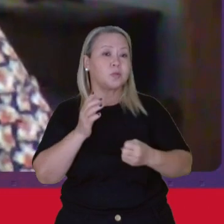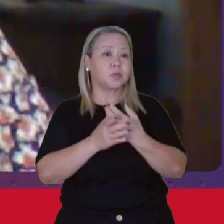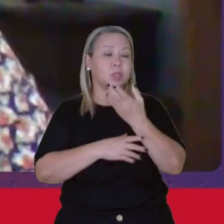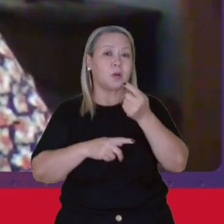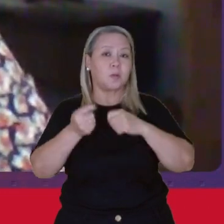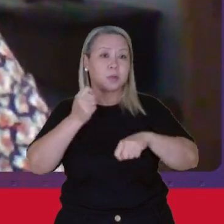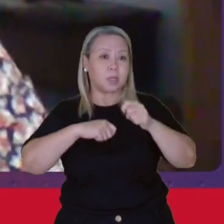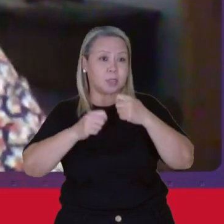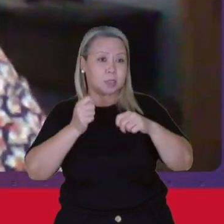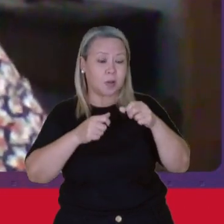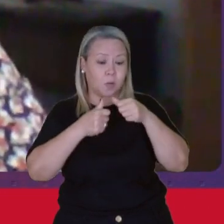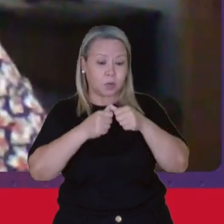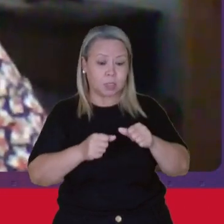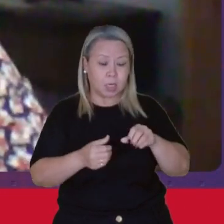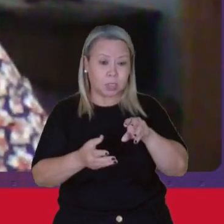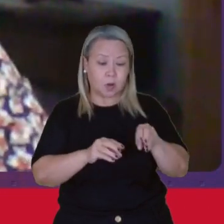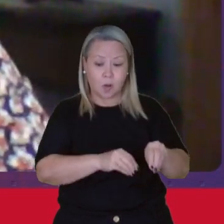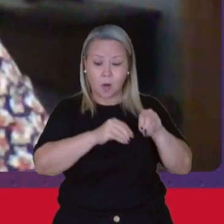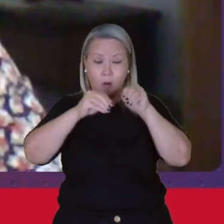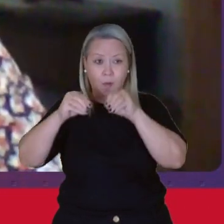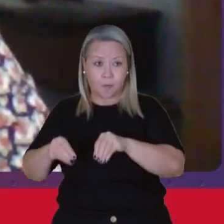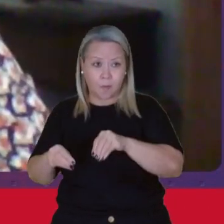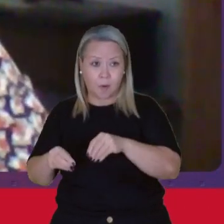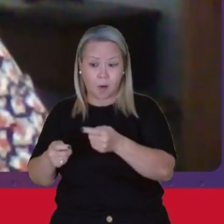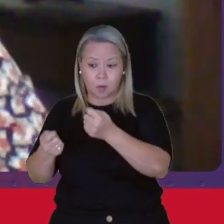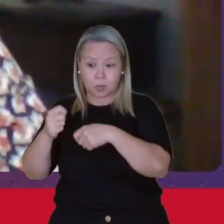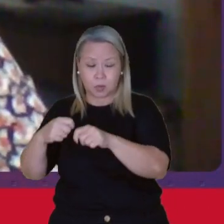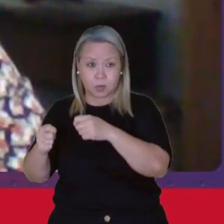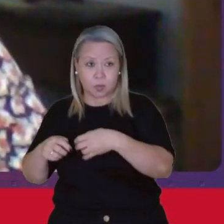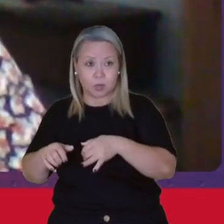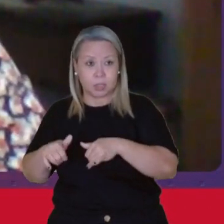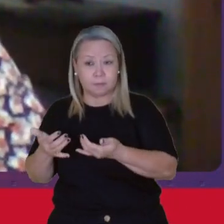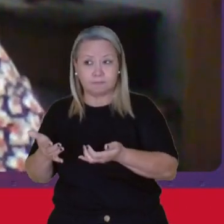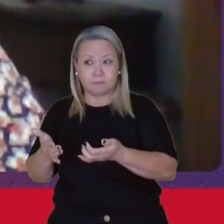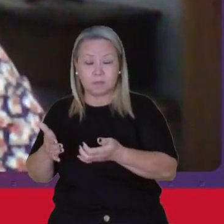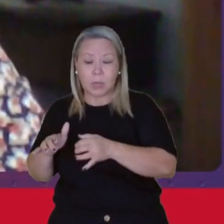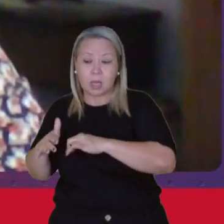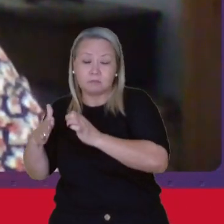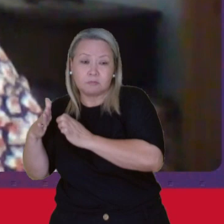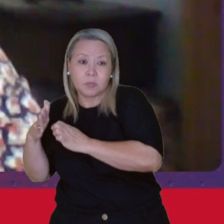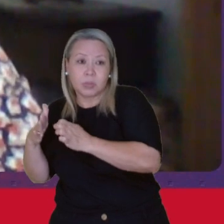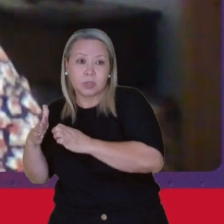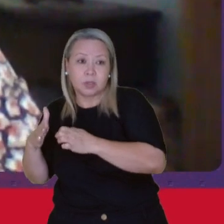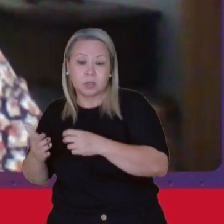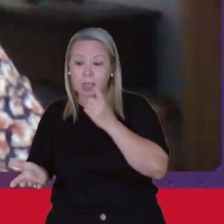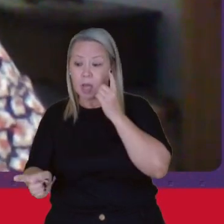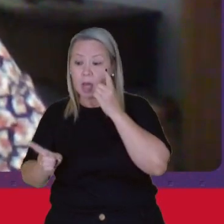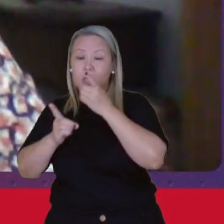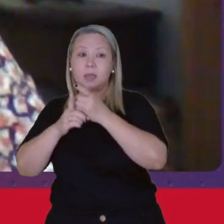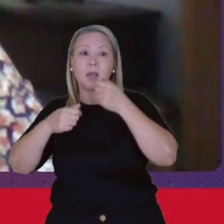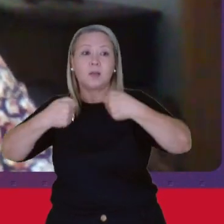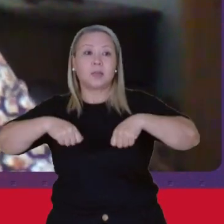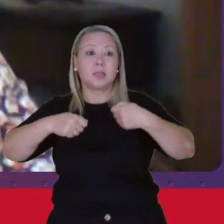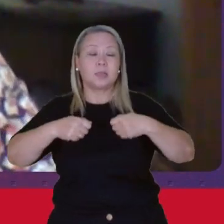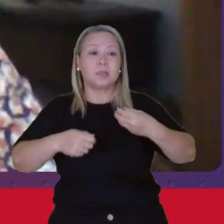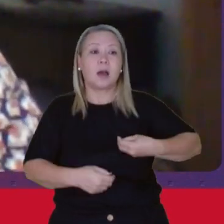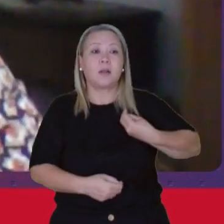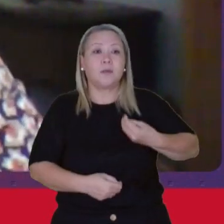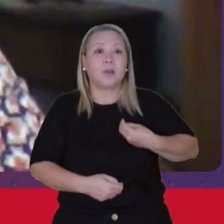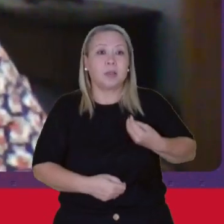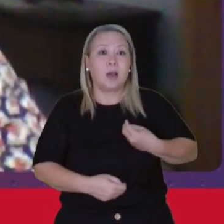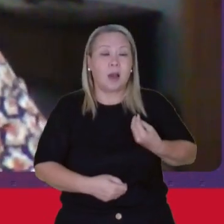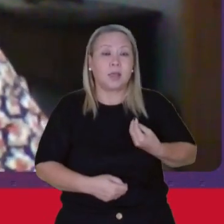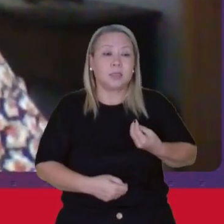Que estejam Que Fora dos circuitos Mercantios E que atendam As necessidades Vitais Da